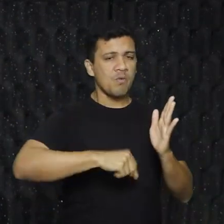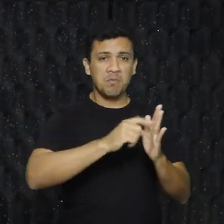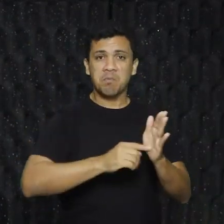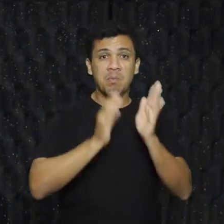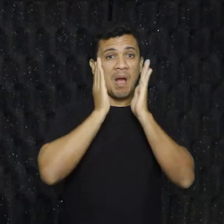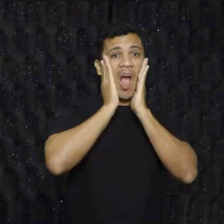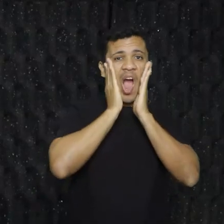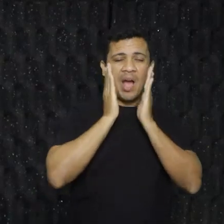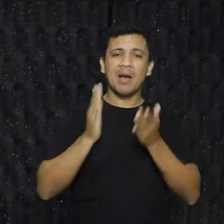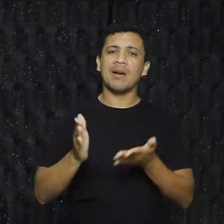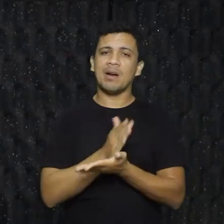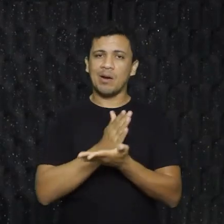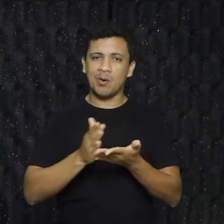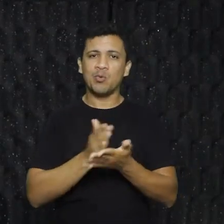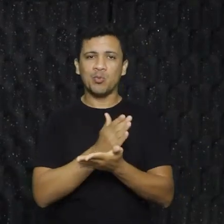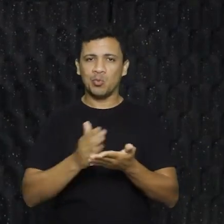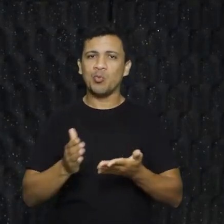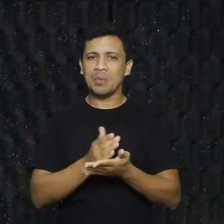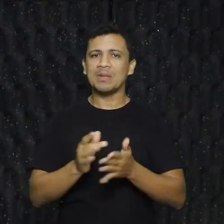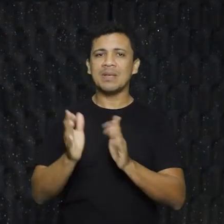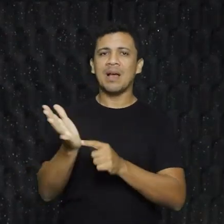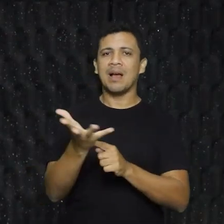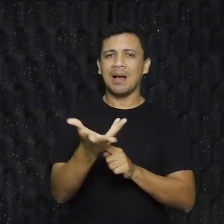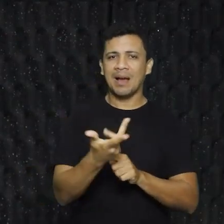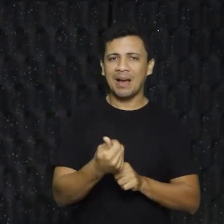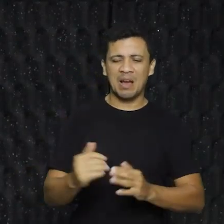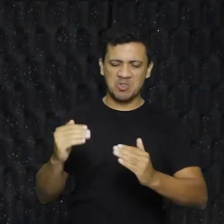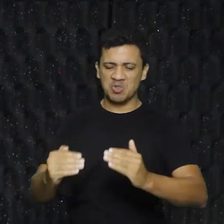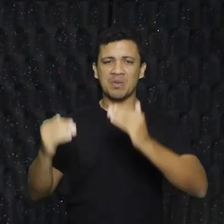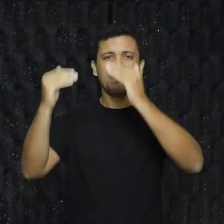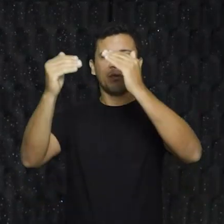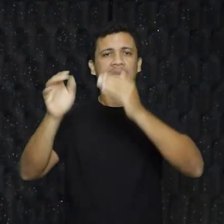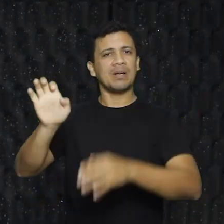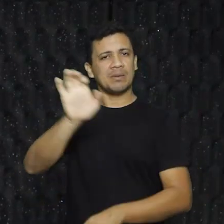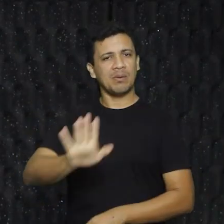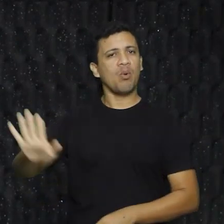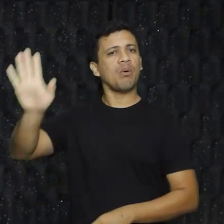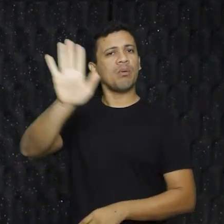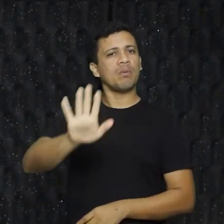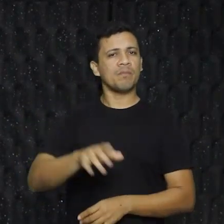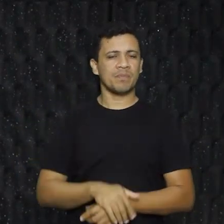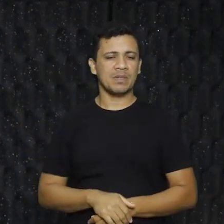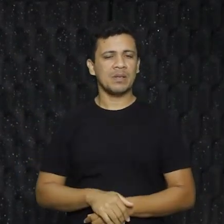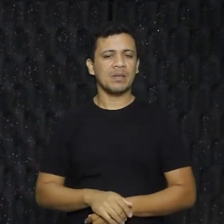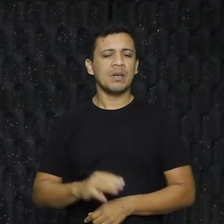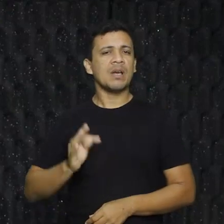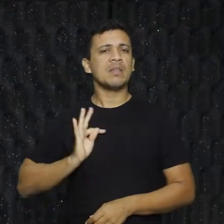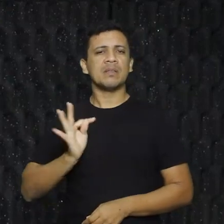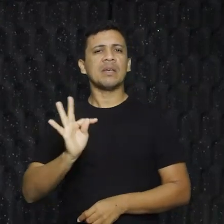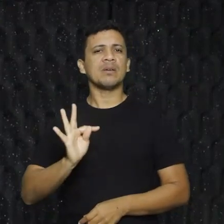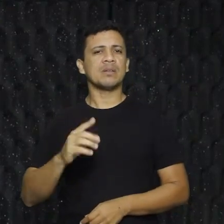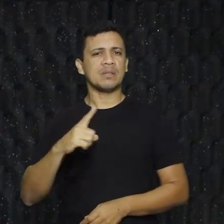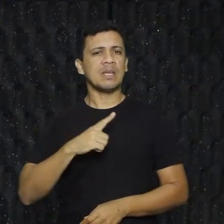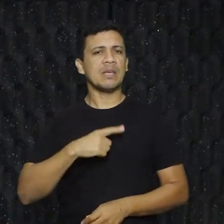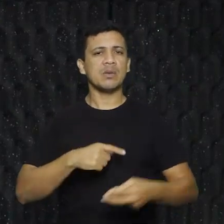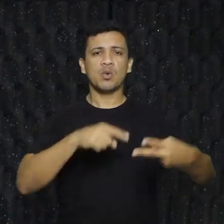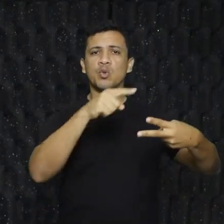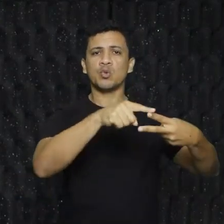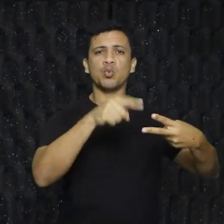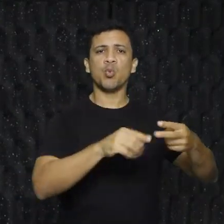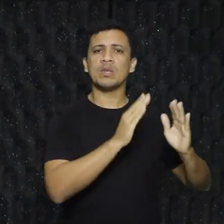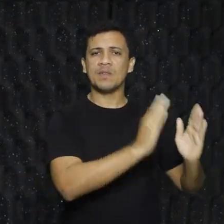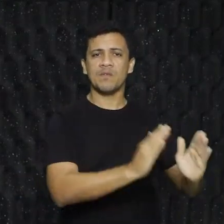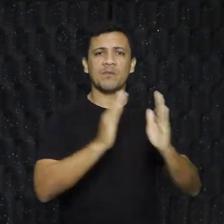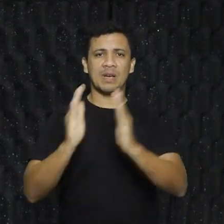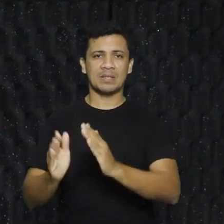algumas das muitas vanguardas europeias. Só deixar claro que, de maneira mais técnica, o surrealismo passa por duas fases. O